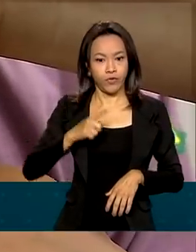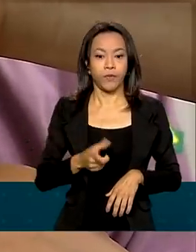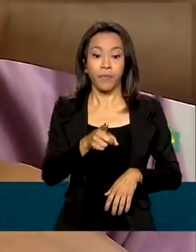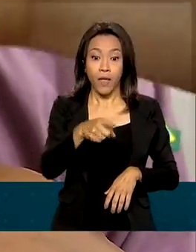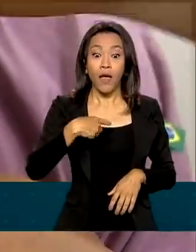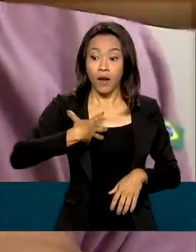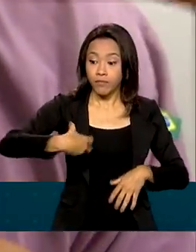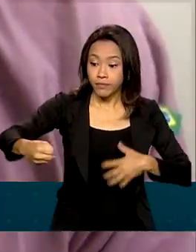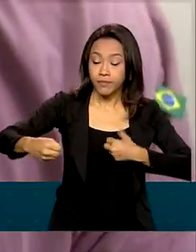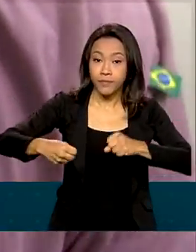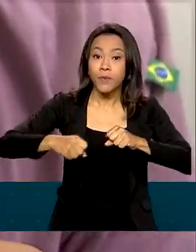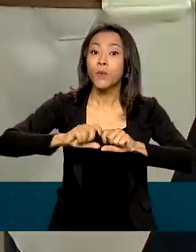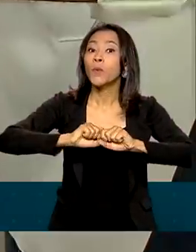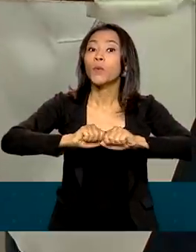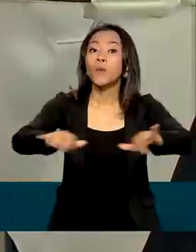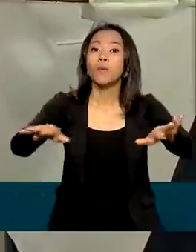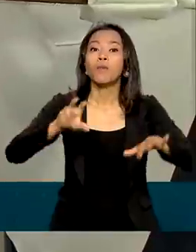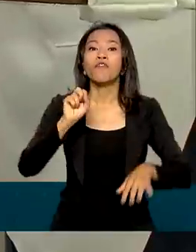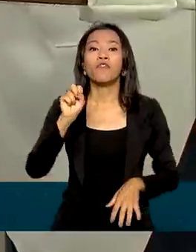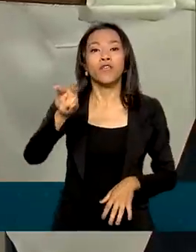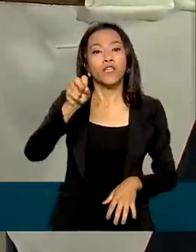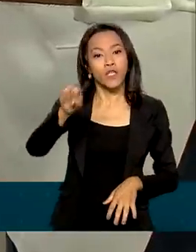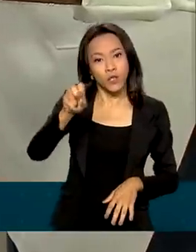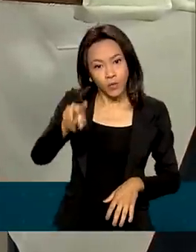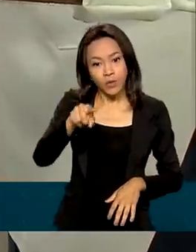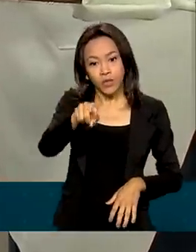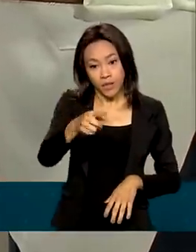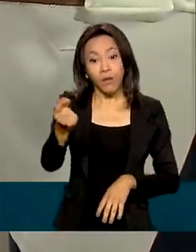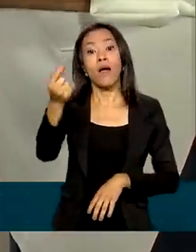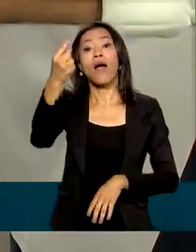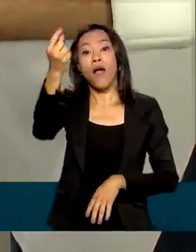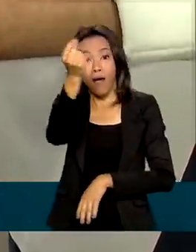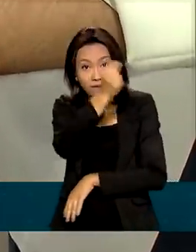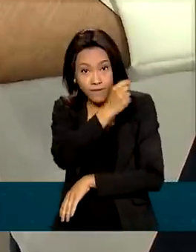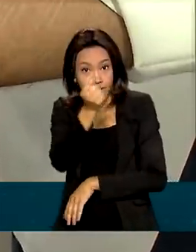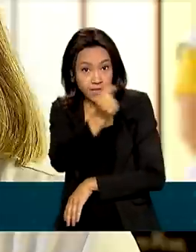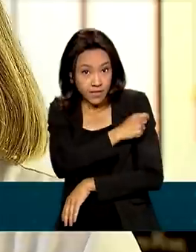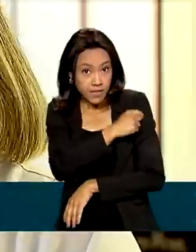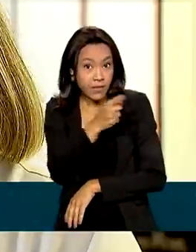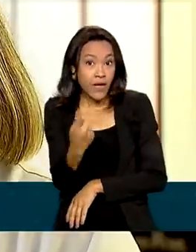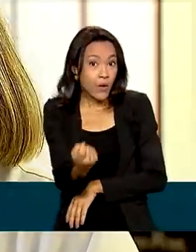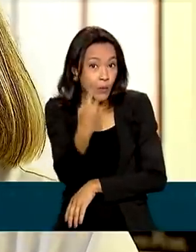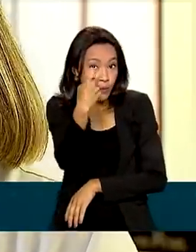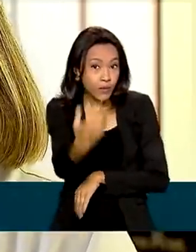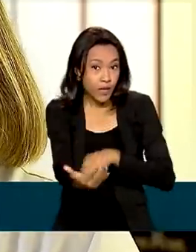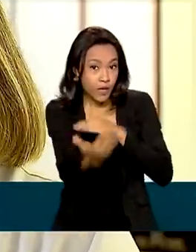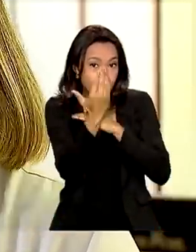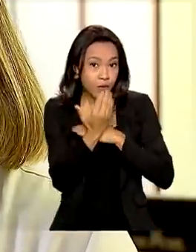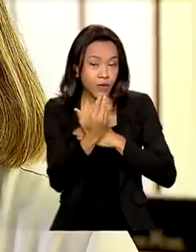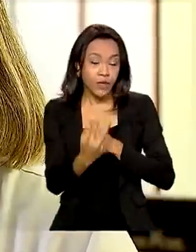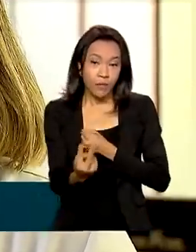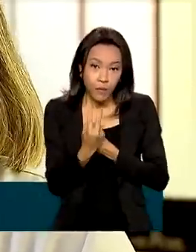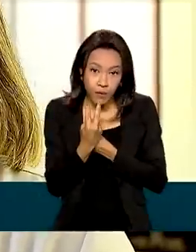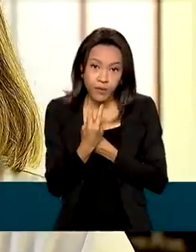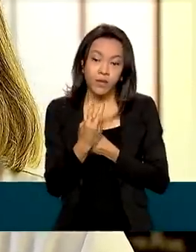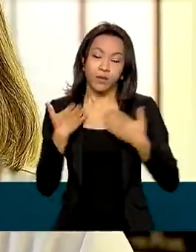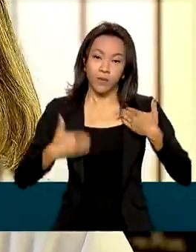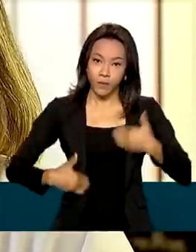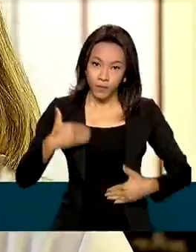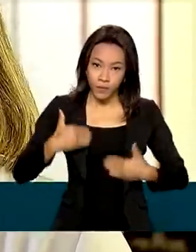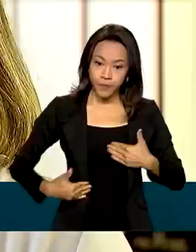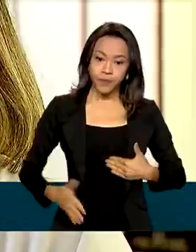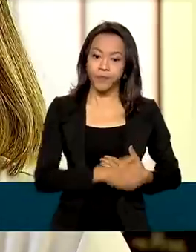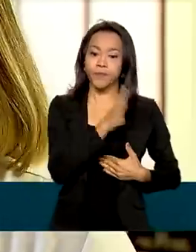transmitida por um vírus. A vacinação é a única forma de prevenção. O esquema vacinal básico, ele